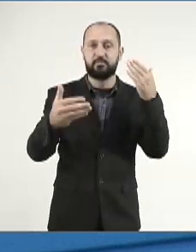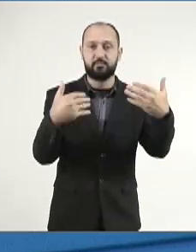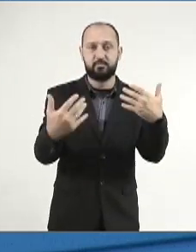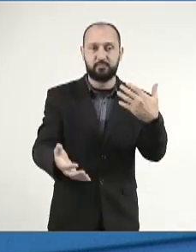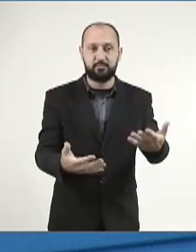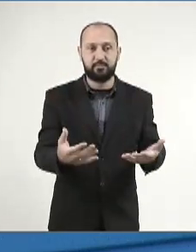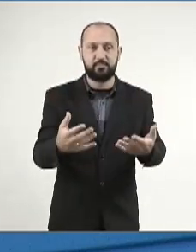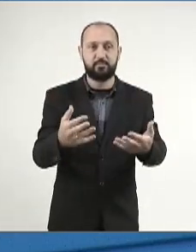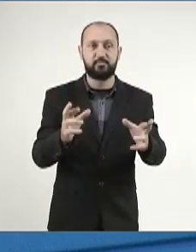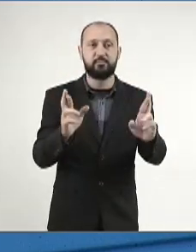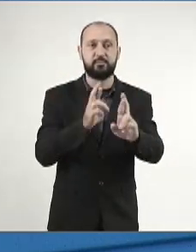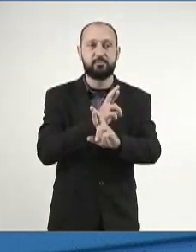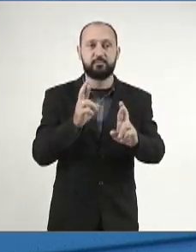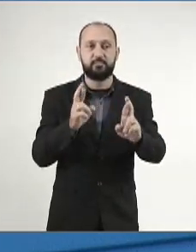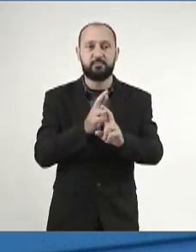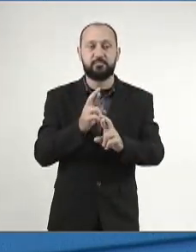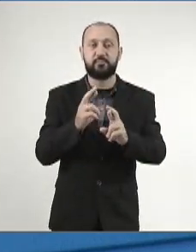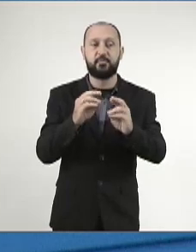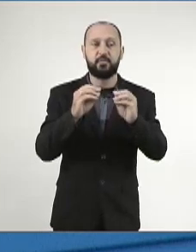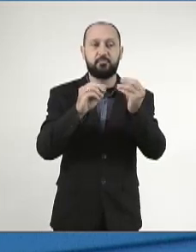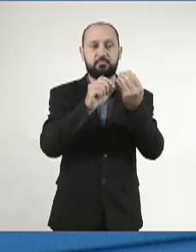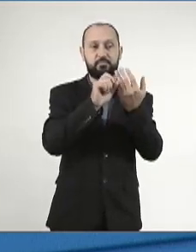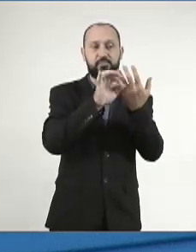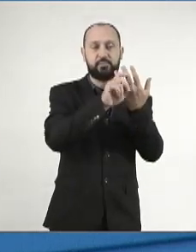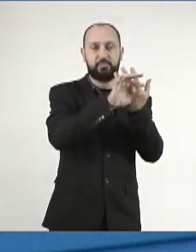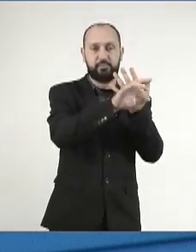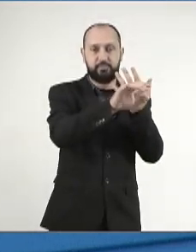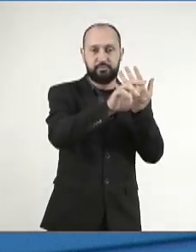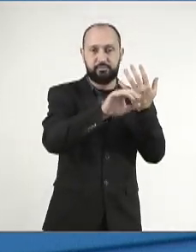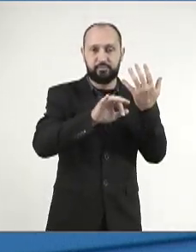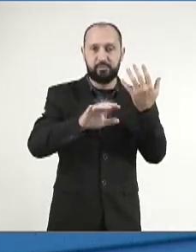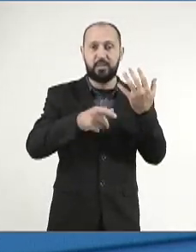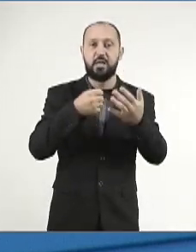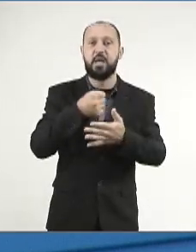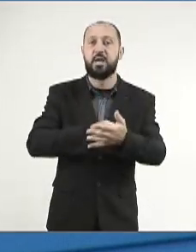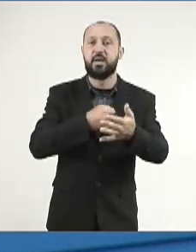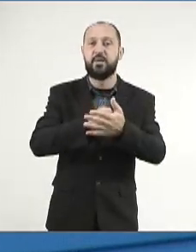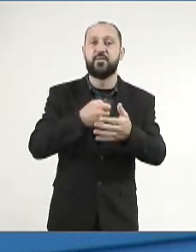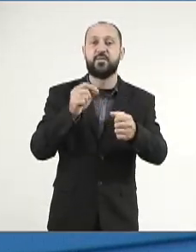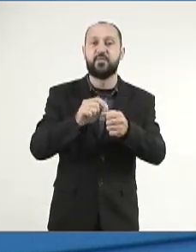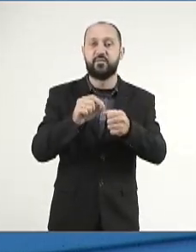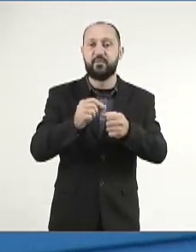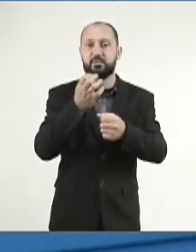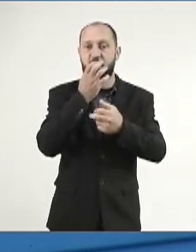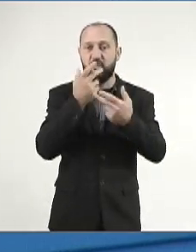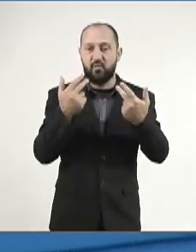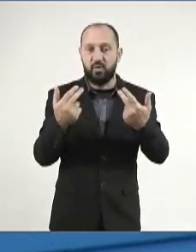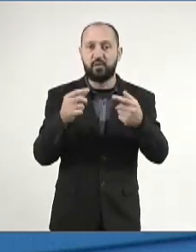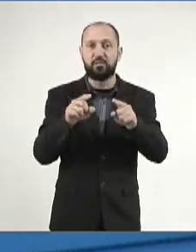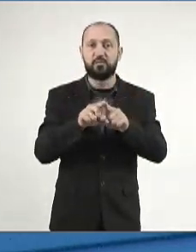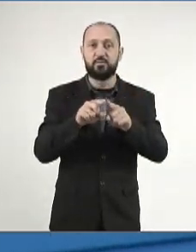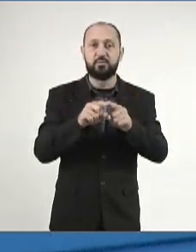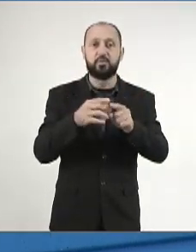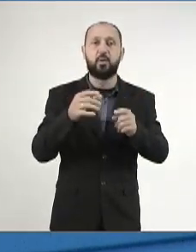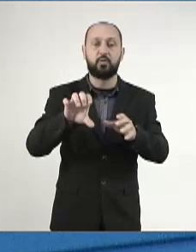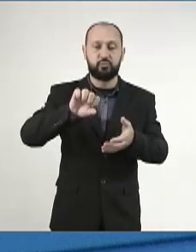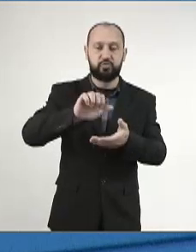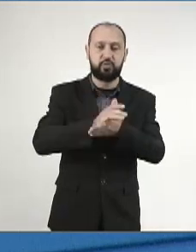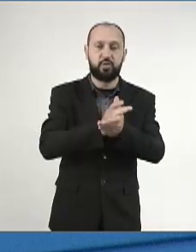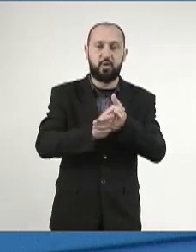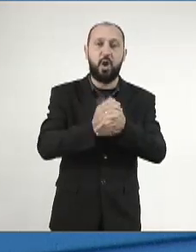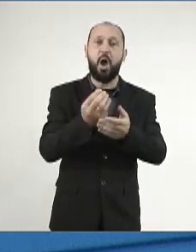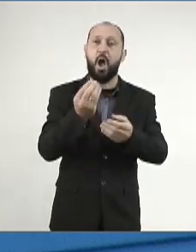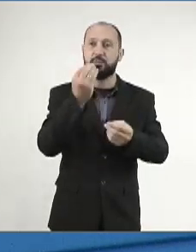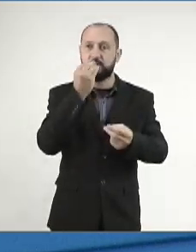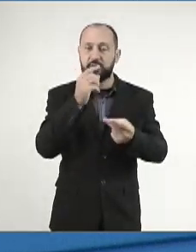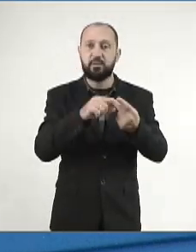interações entre plantas e polinizadores, que garante a produção de frutos, inclusive os comestíveis,